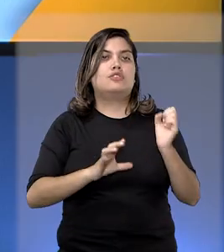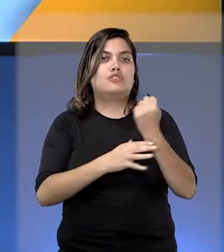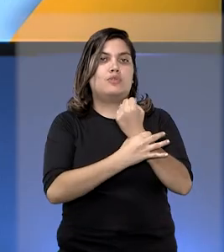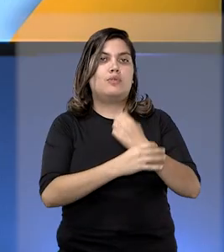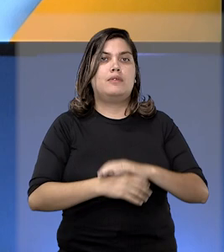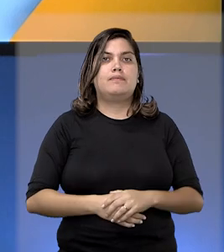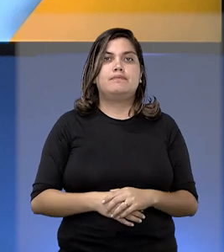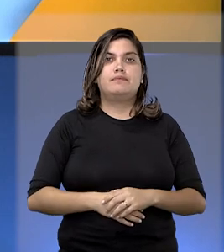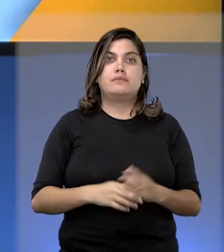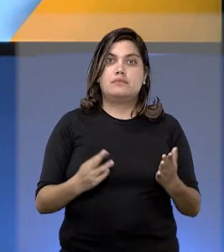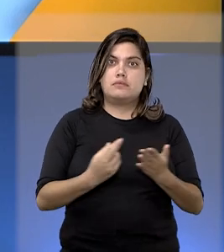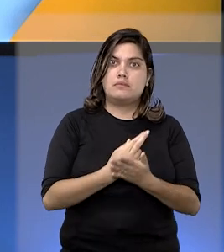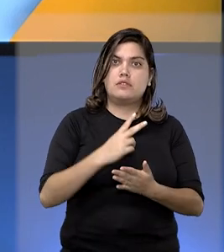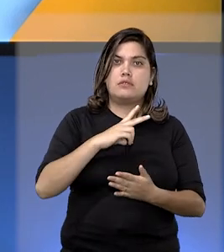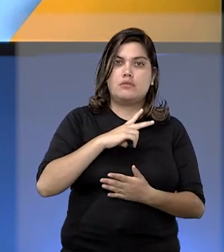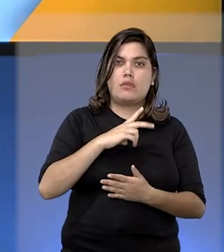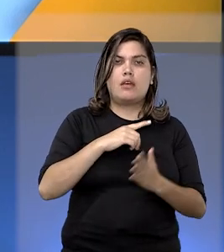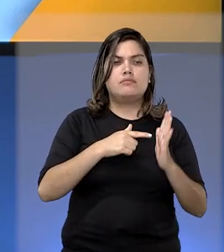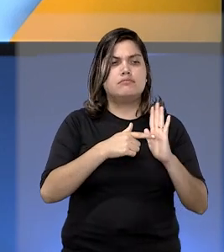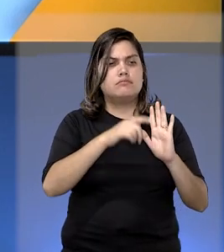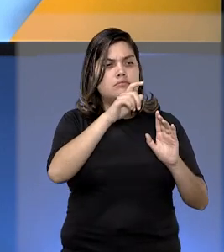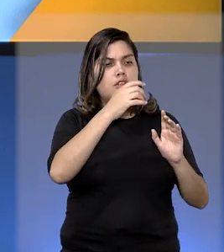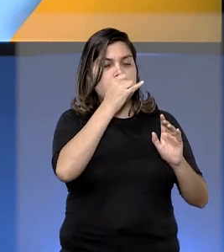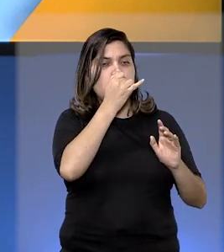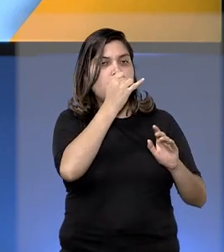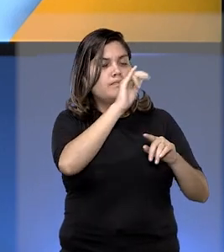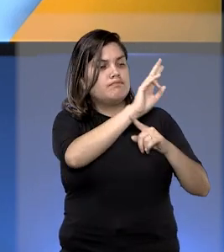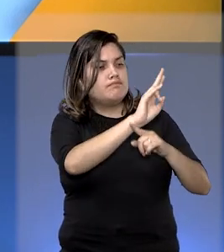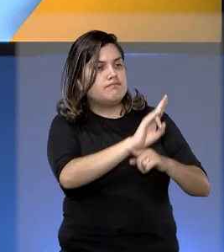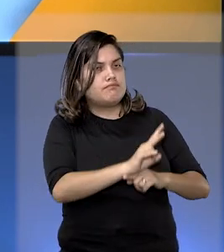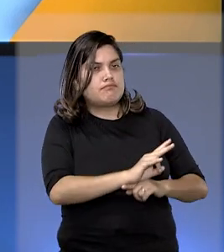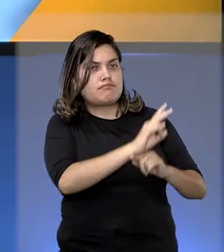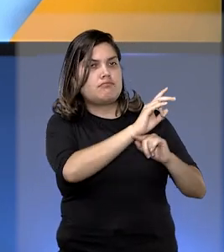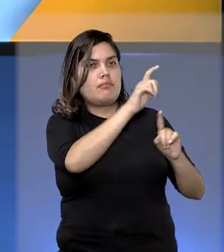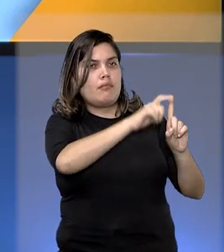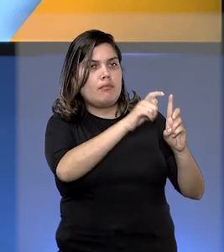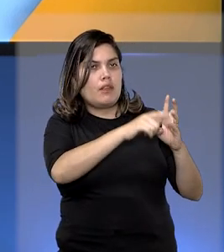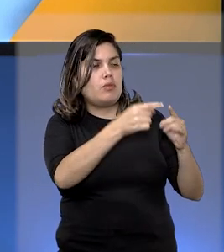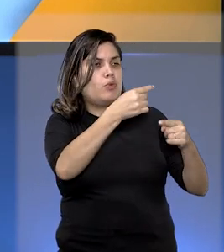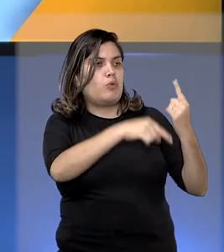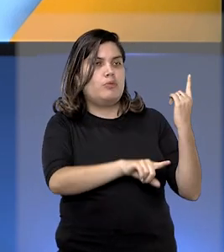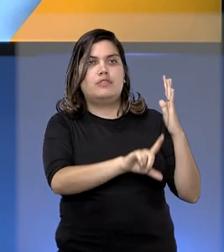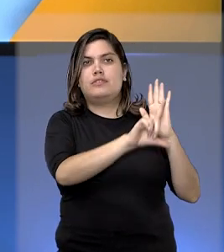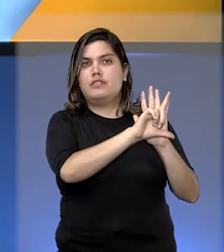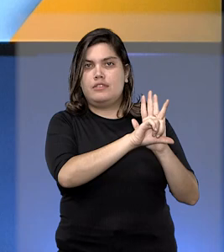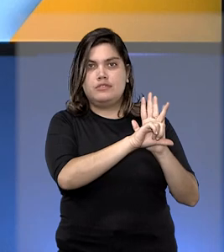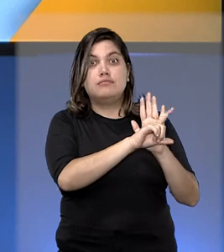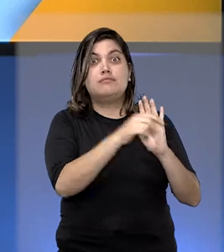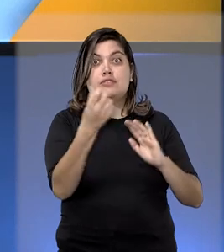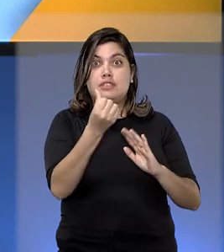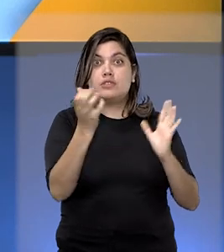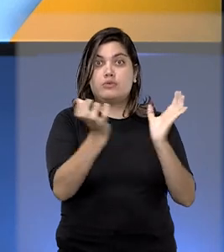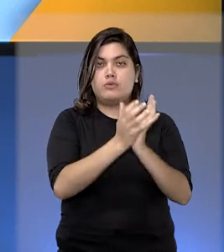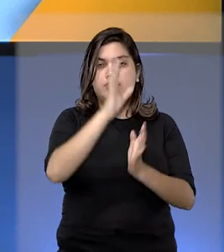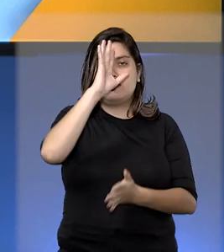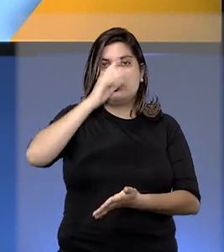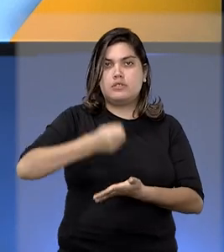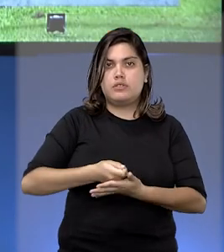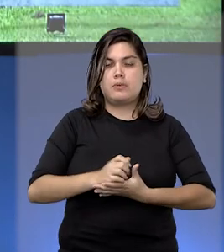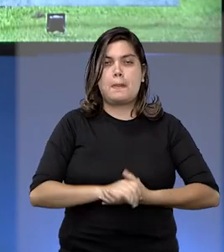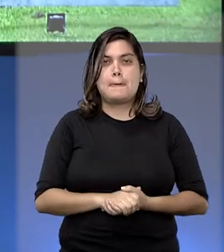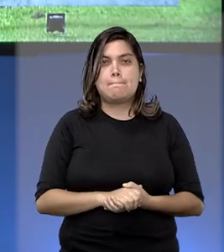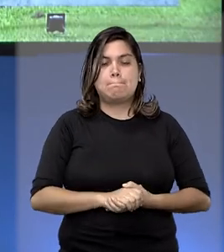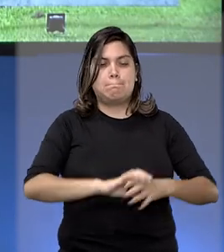Revista pessoal baseada em atitude suspeita é ilegal. A decisão é da sexta turma. Marina Campos.